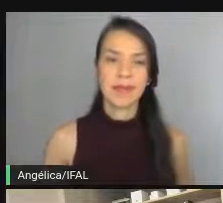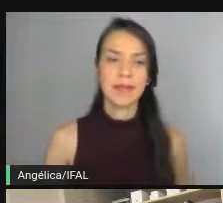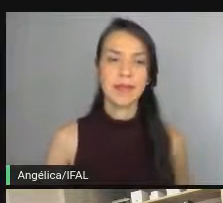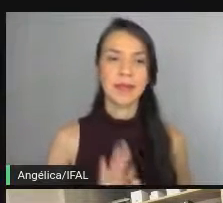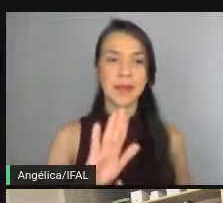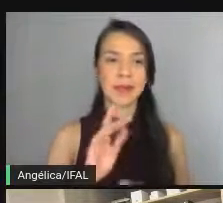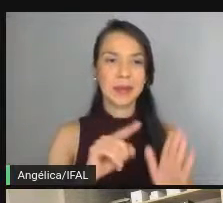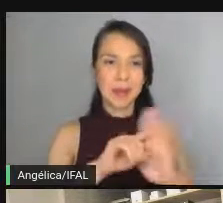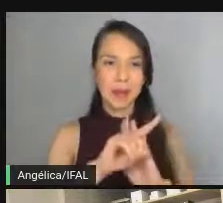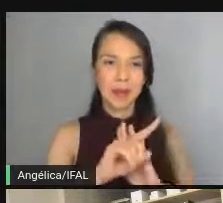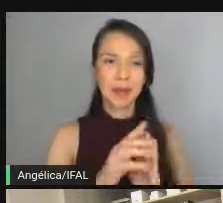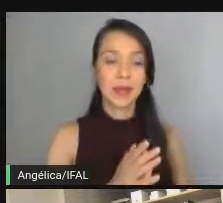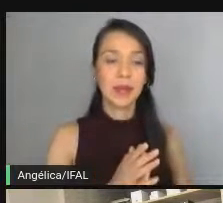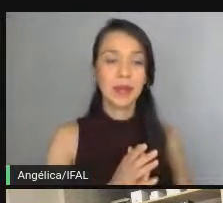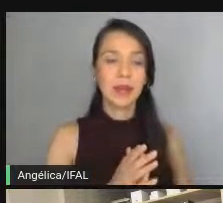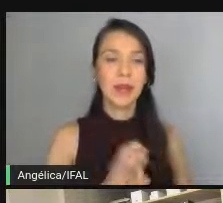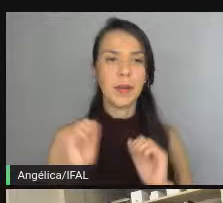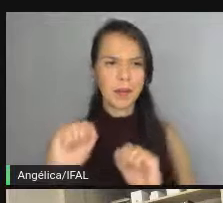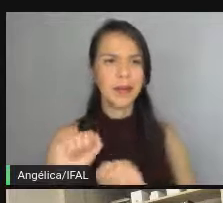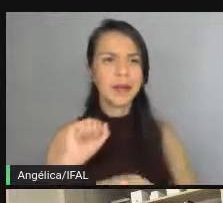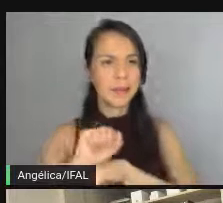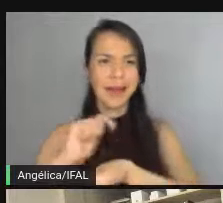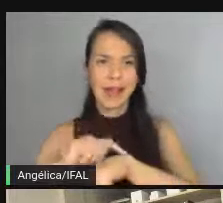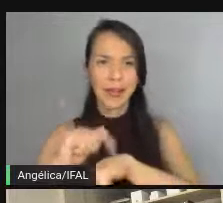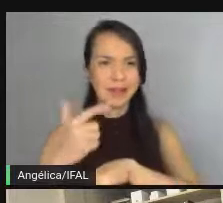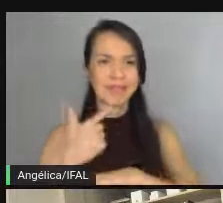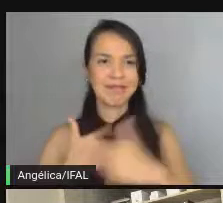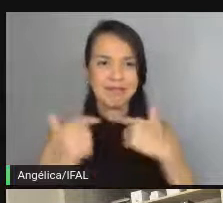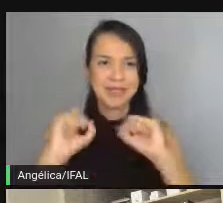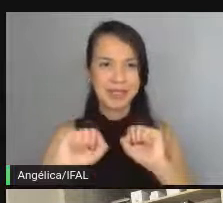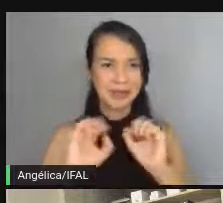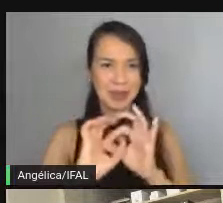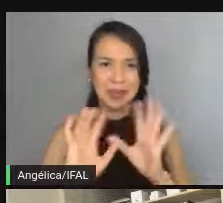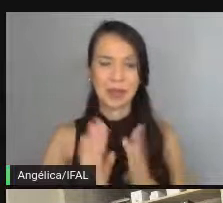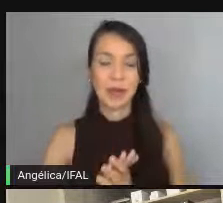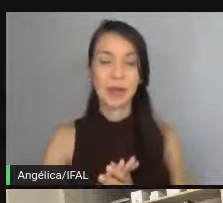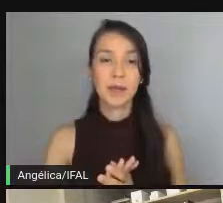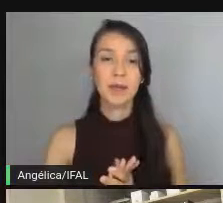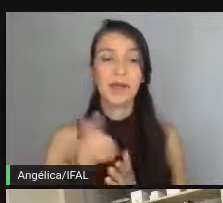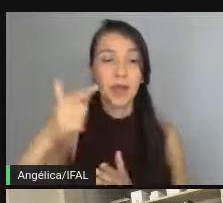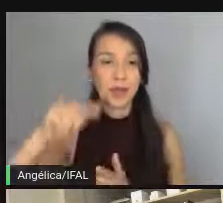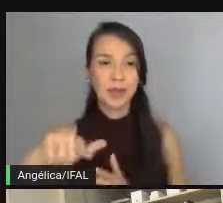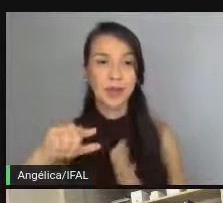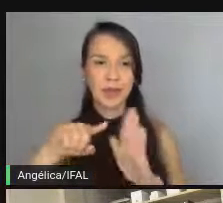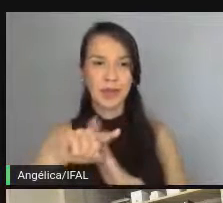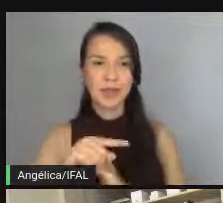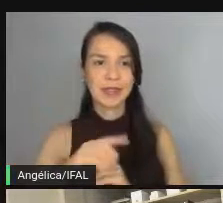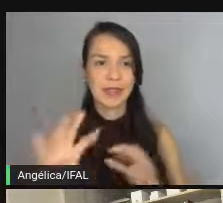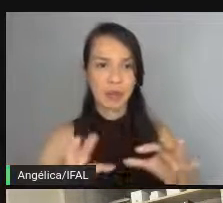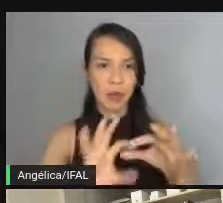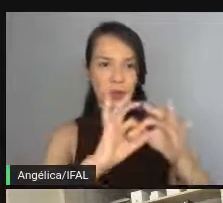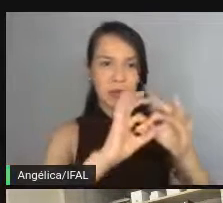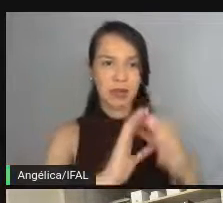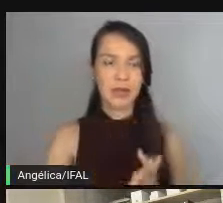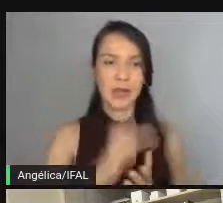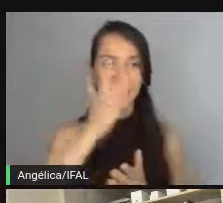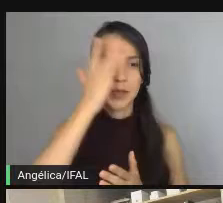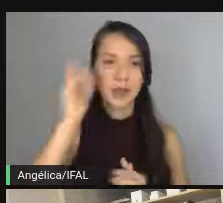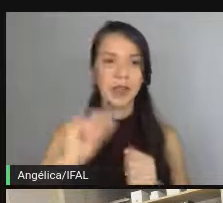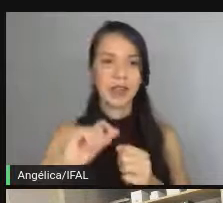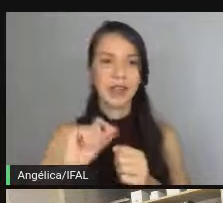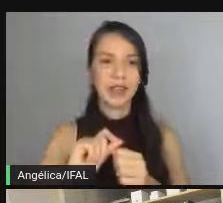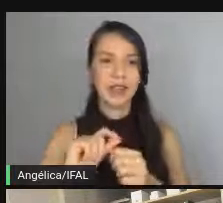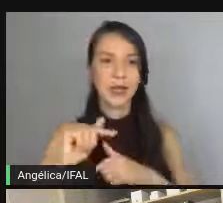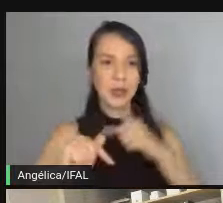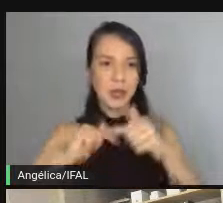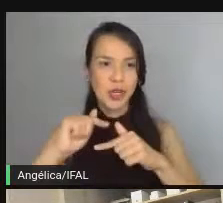pode ficar. Pode parar a qualquer momento. Tem problema, não. De novo, vou fazer um gancho para o pessoal que está custando gestão e qualidade